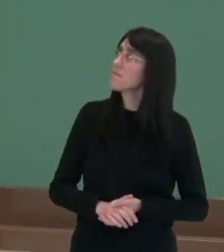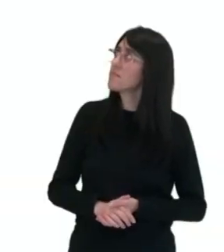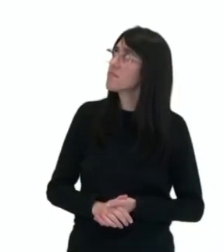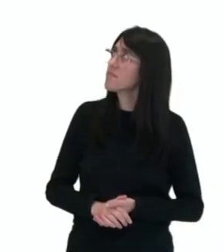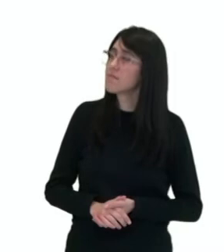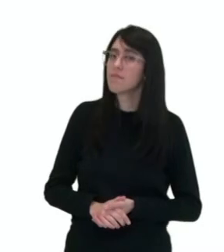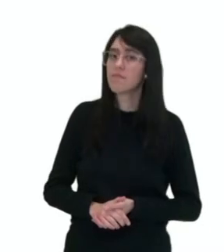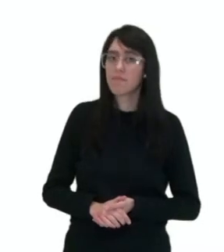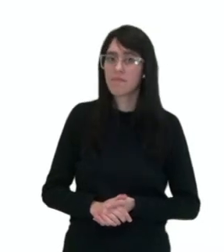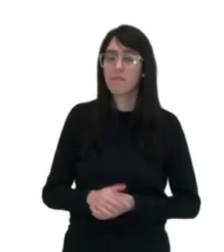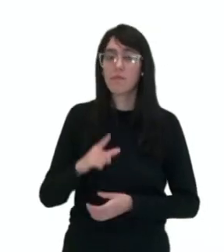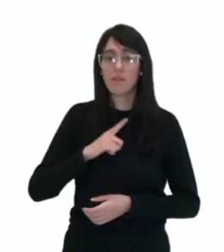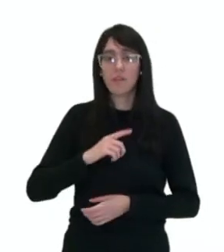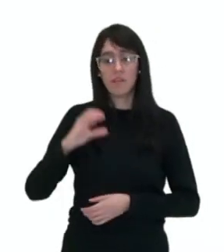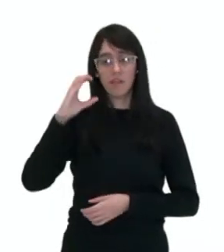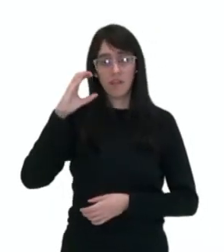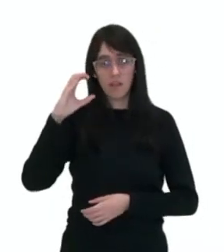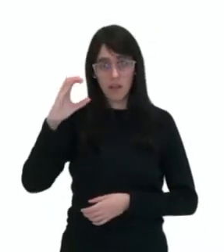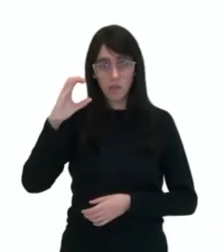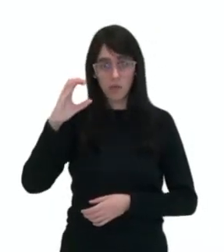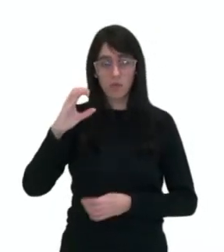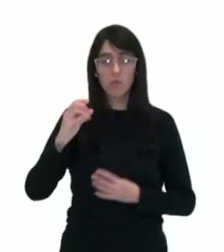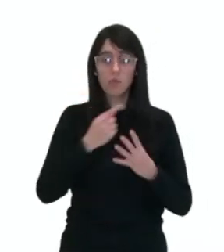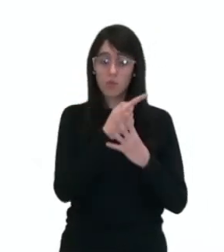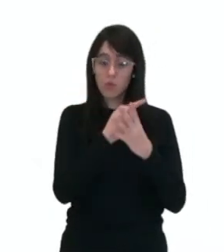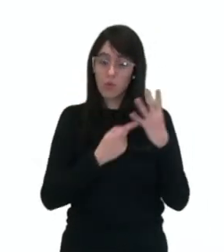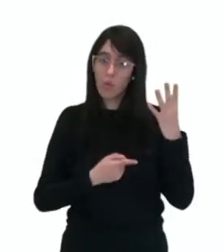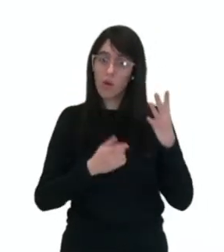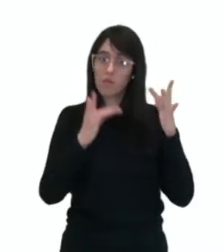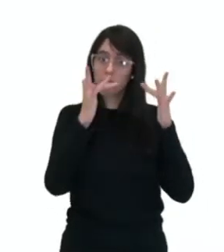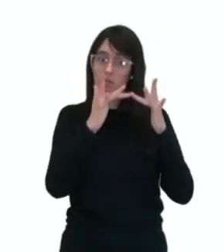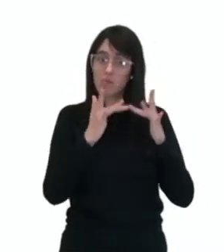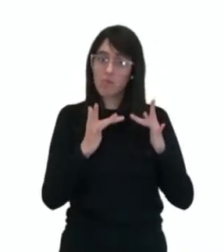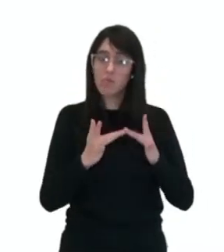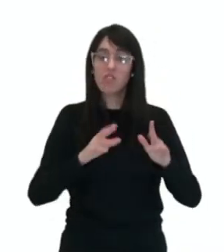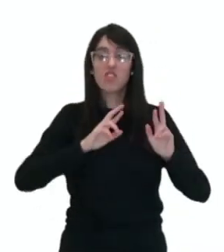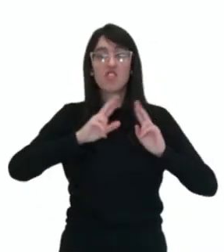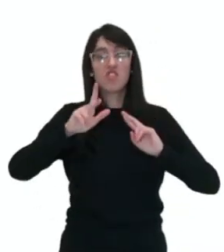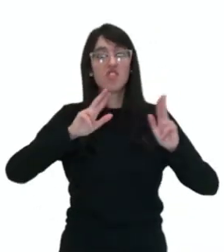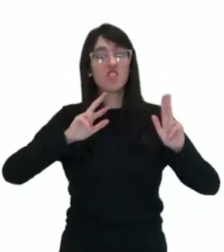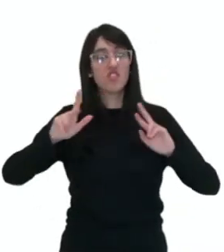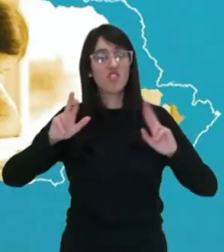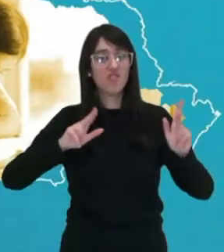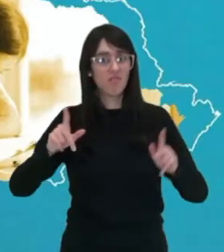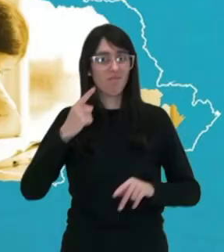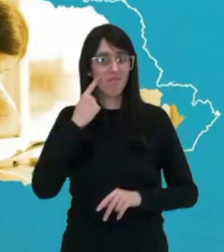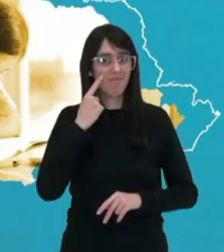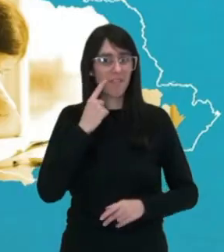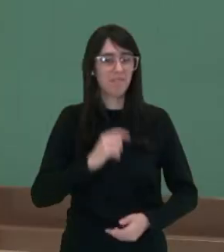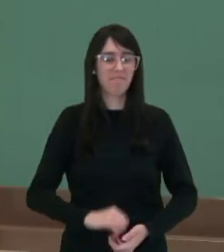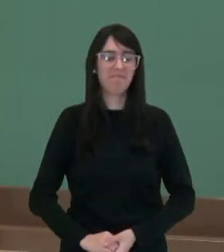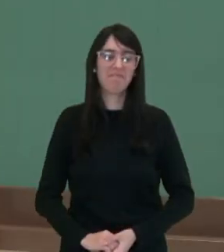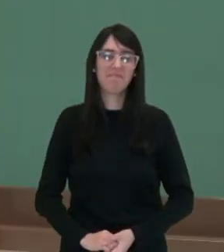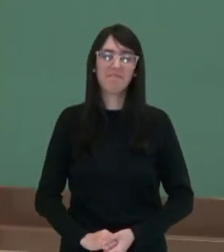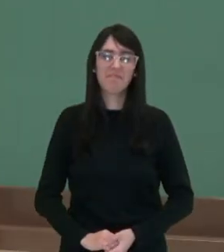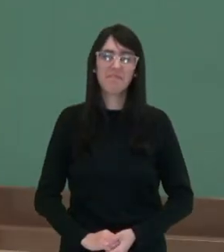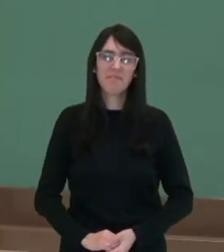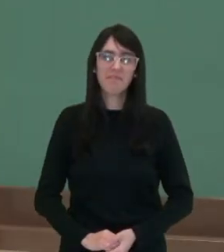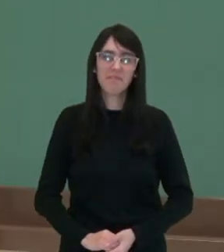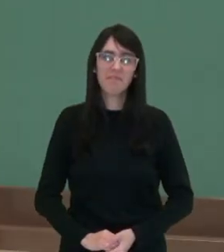Nós temos esse carbono e quatro ligantes diferentes um do outro. E